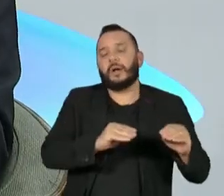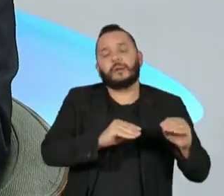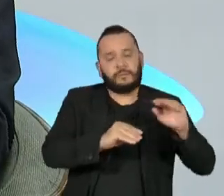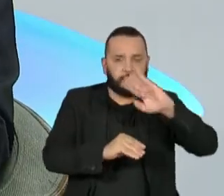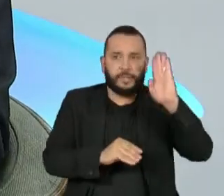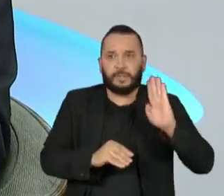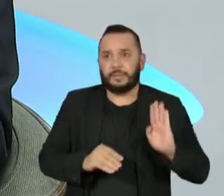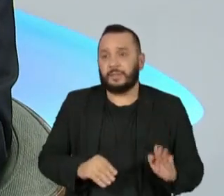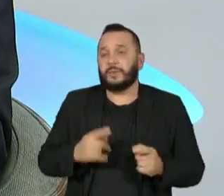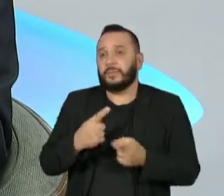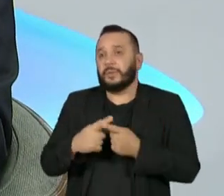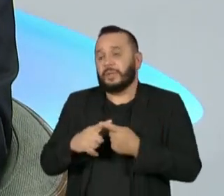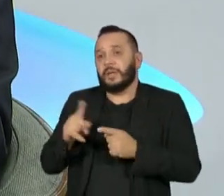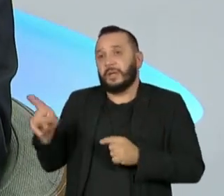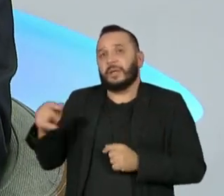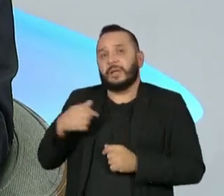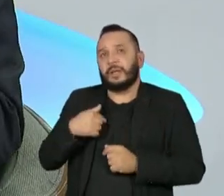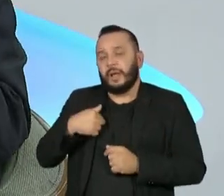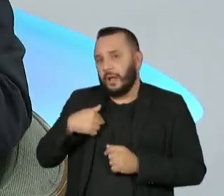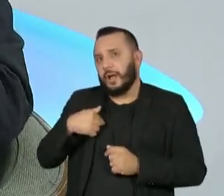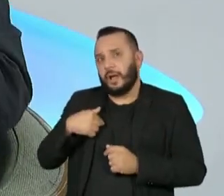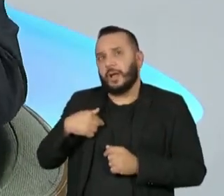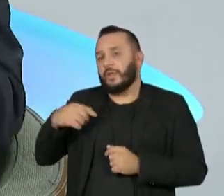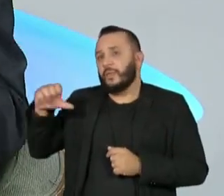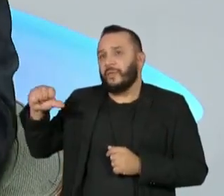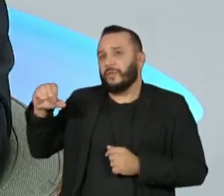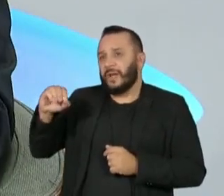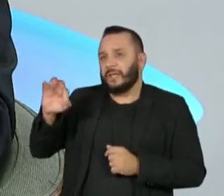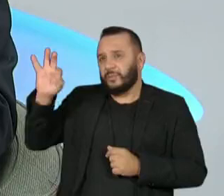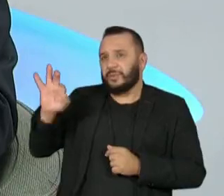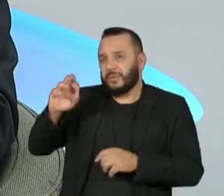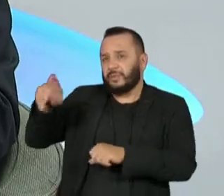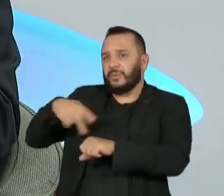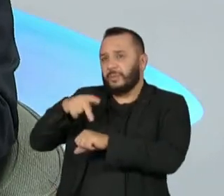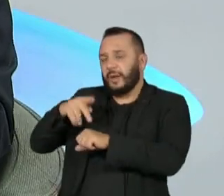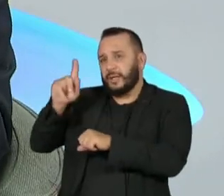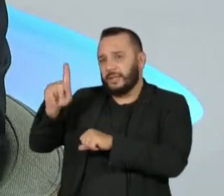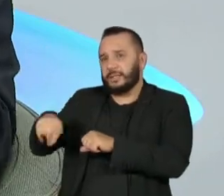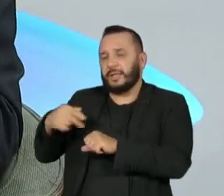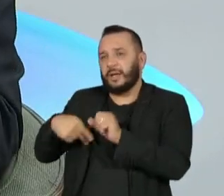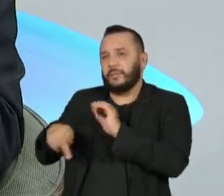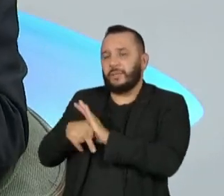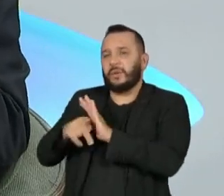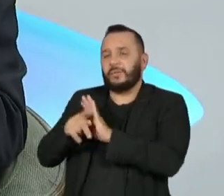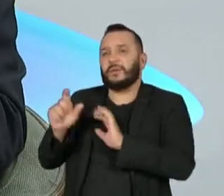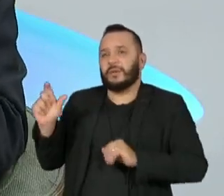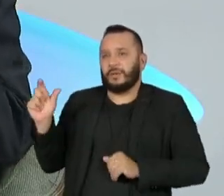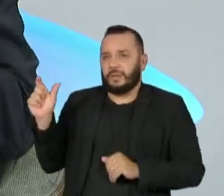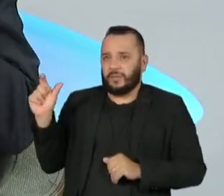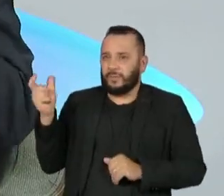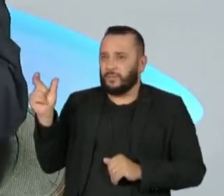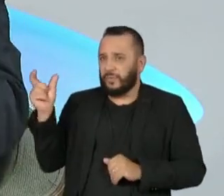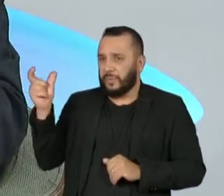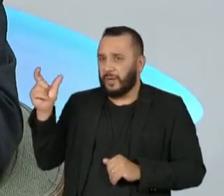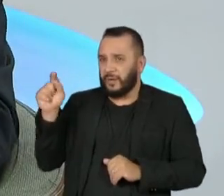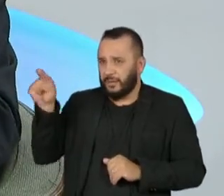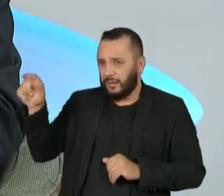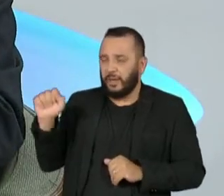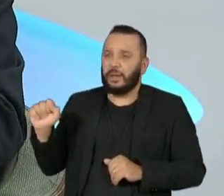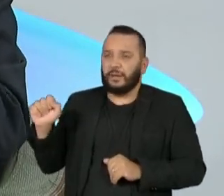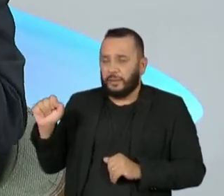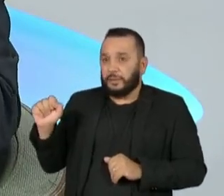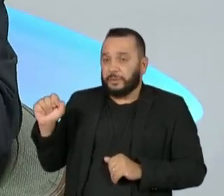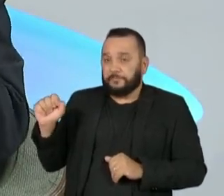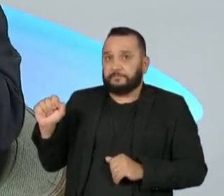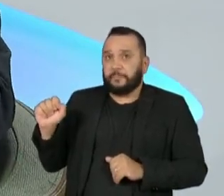90% de muçulmanos. E não se entendiam. O meu avô ainda era uma pessoa que dialogava muito